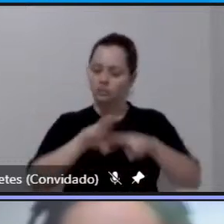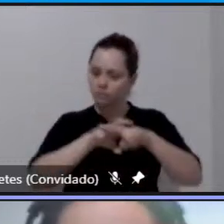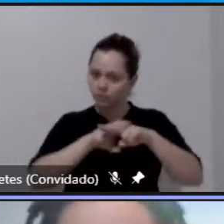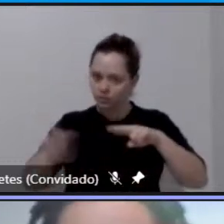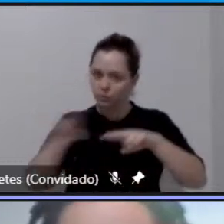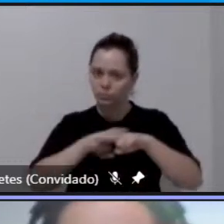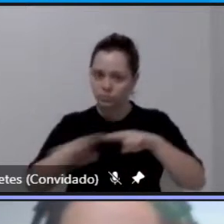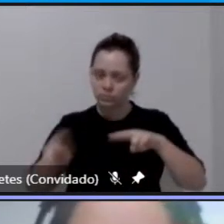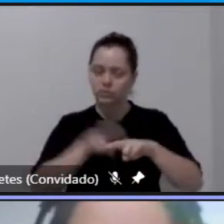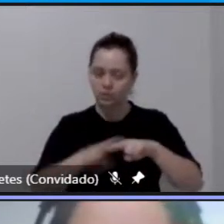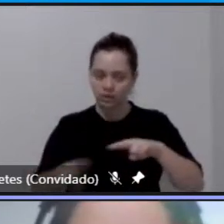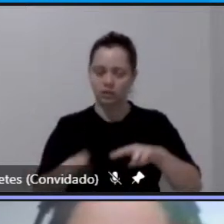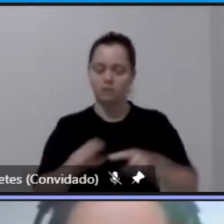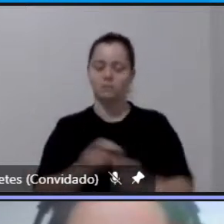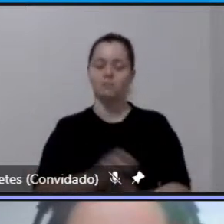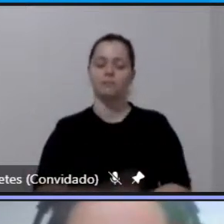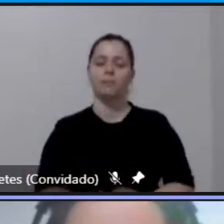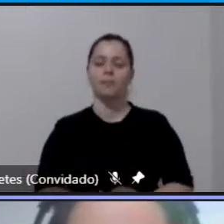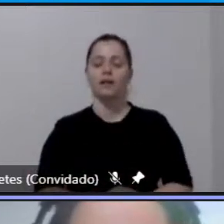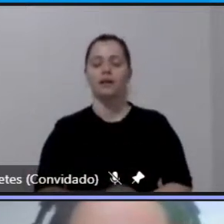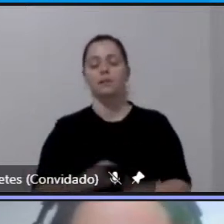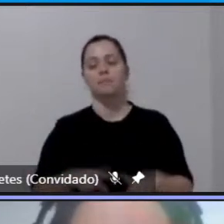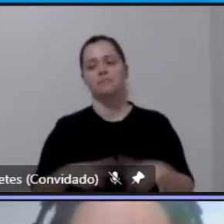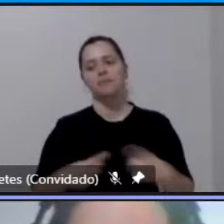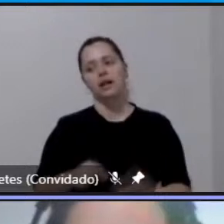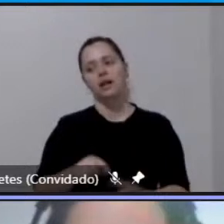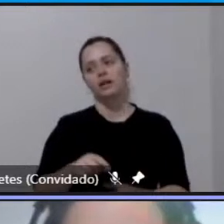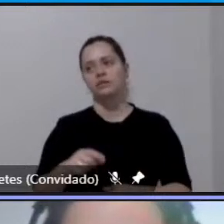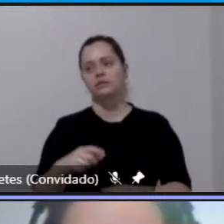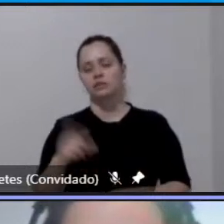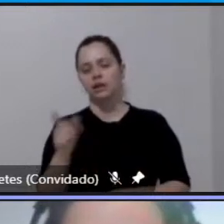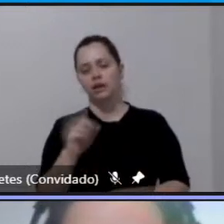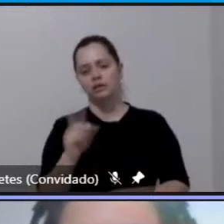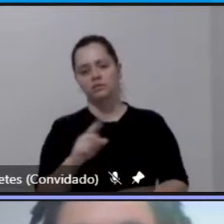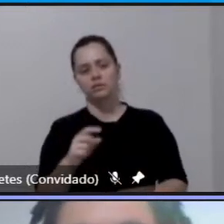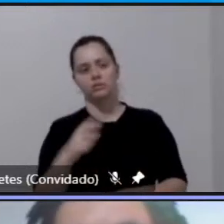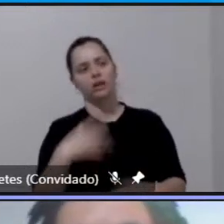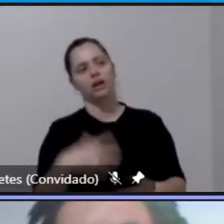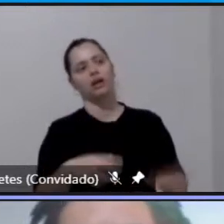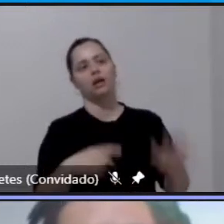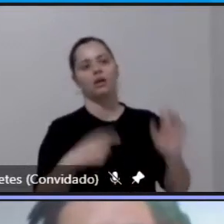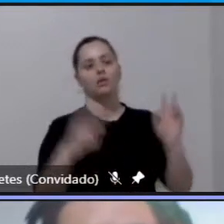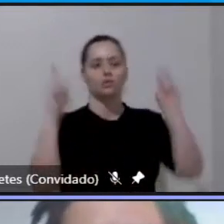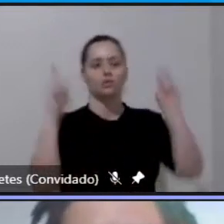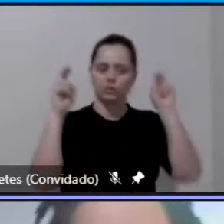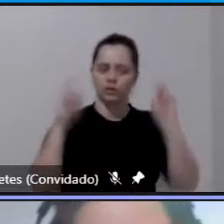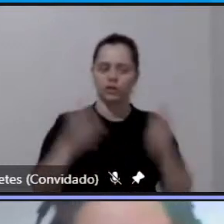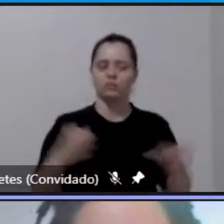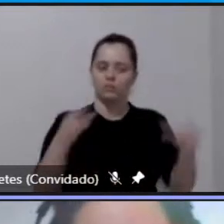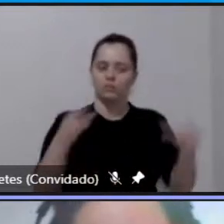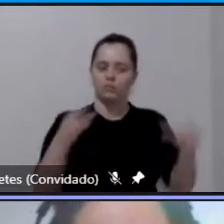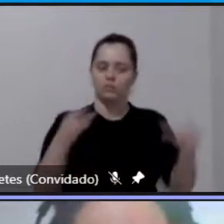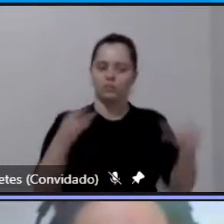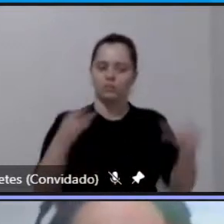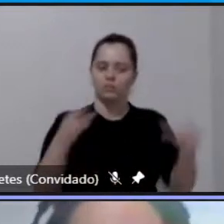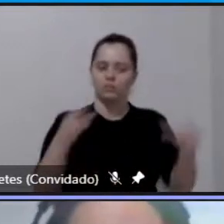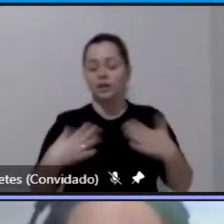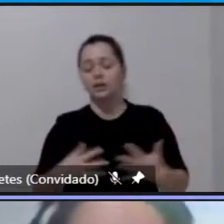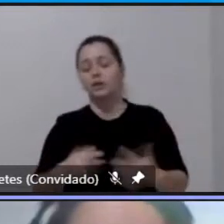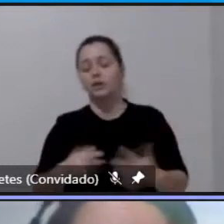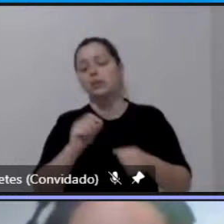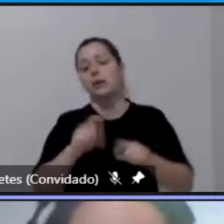é um outro não é focada no transporte público mas principalmente gerencia